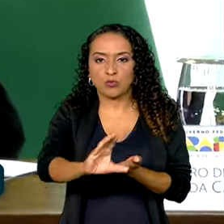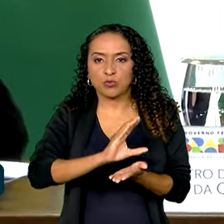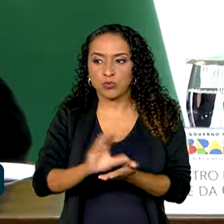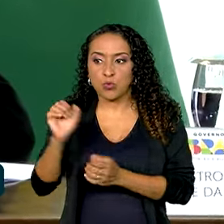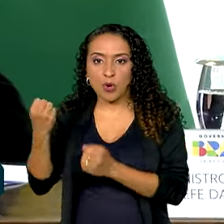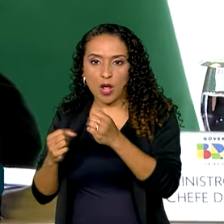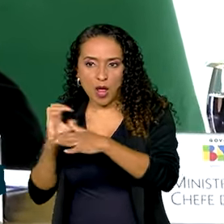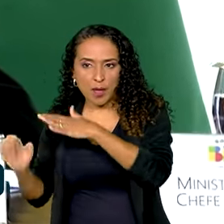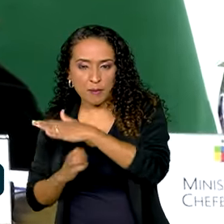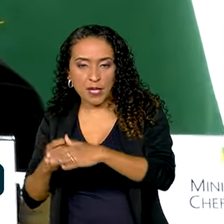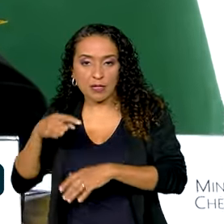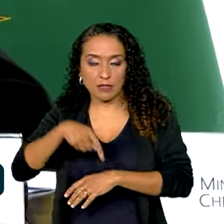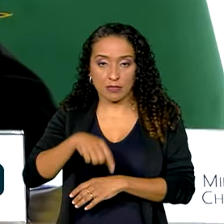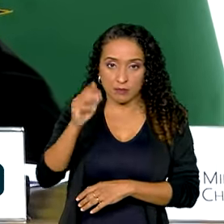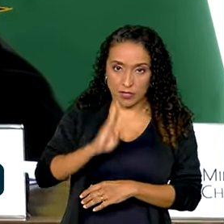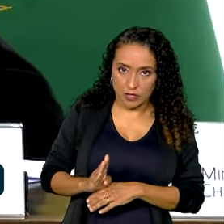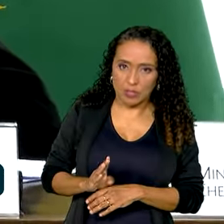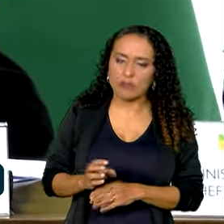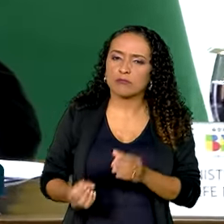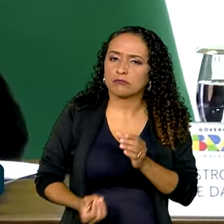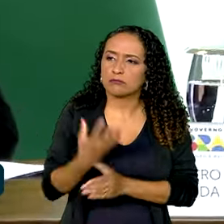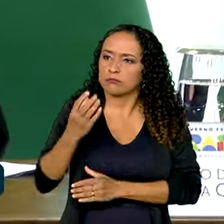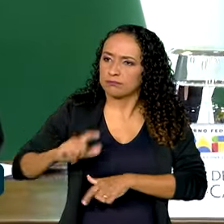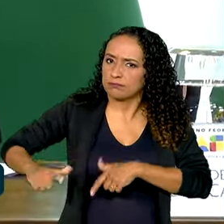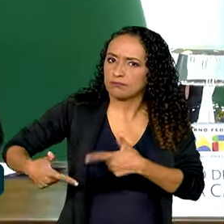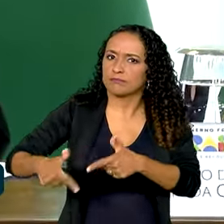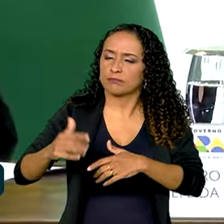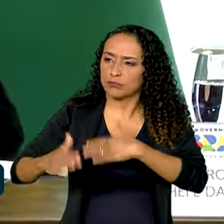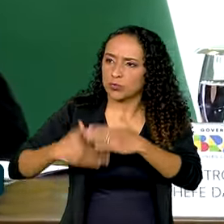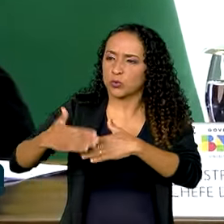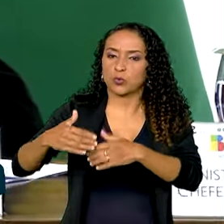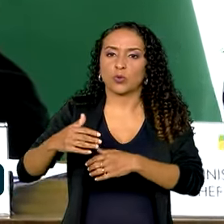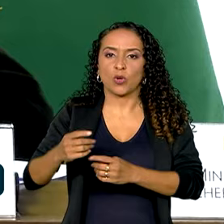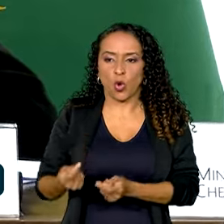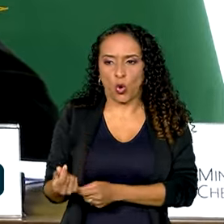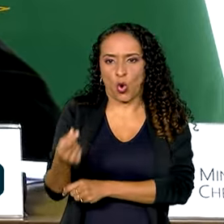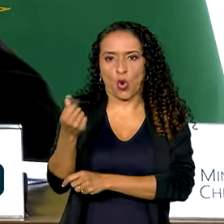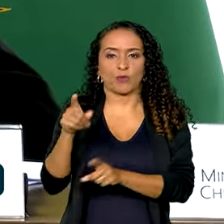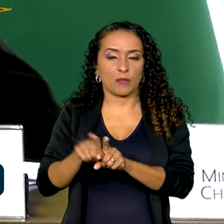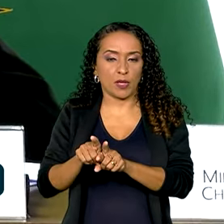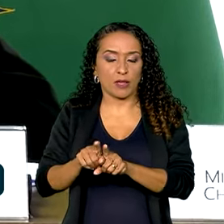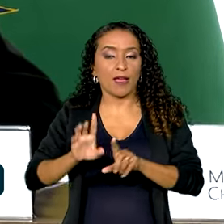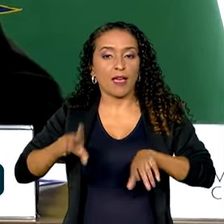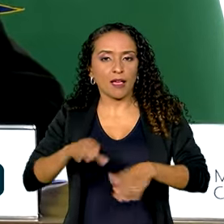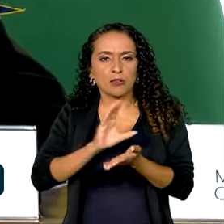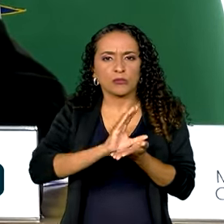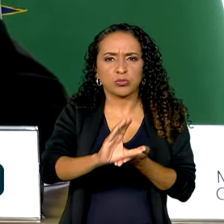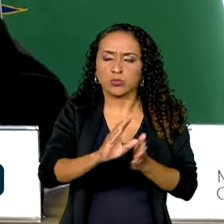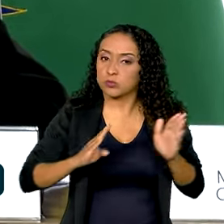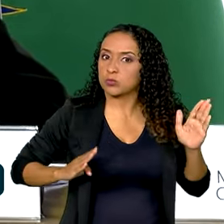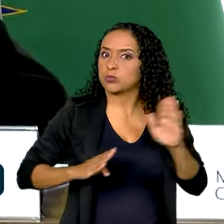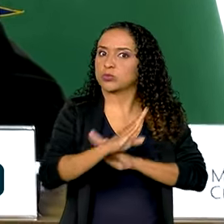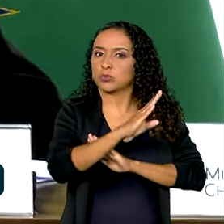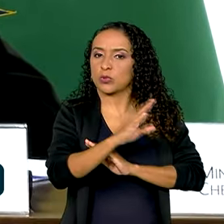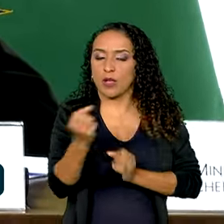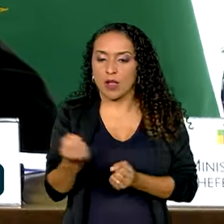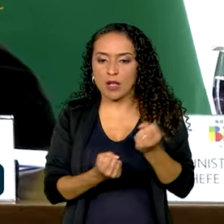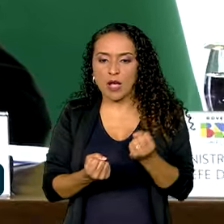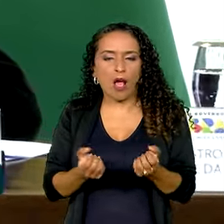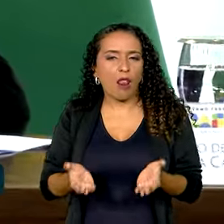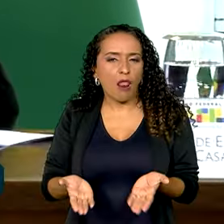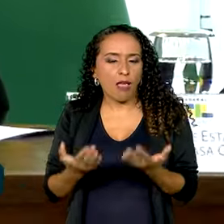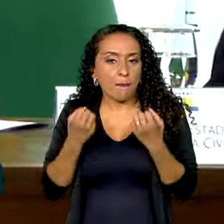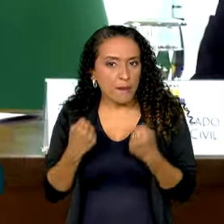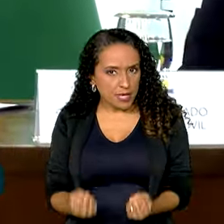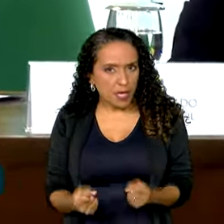2028 no país, gerando emprego e crescimento econômico. São investimentos recordes em veículos leves e